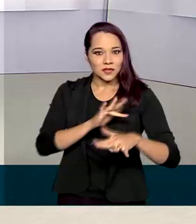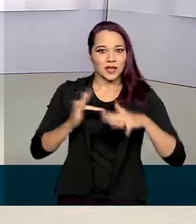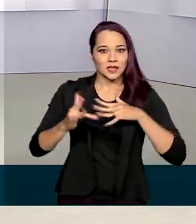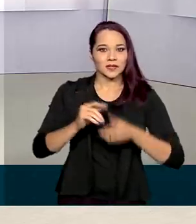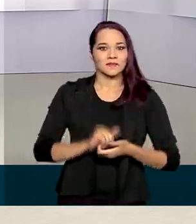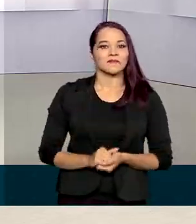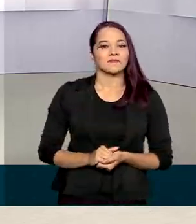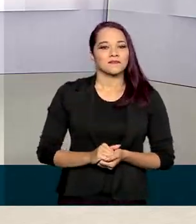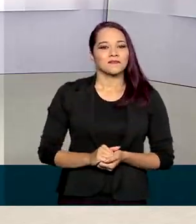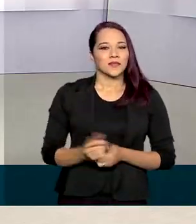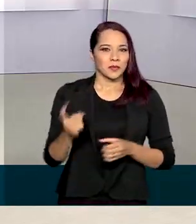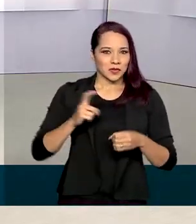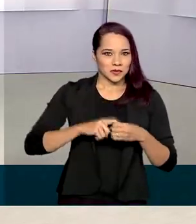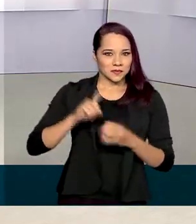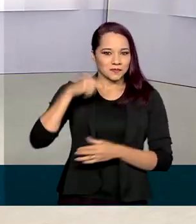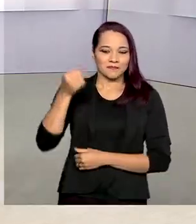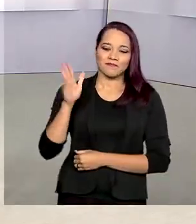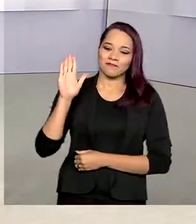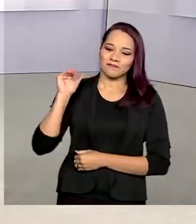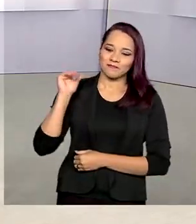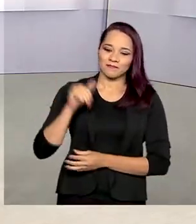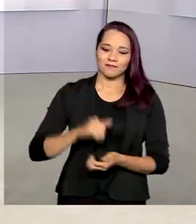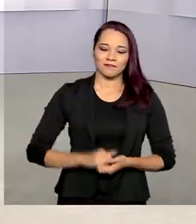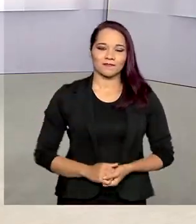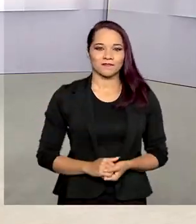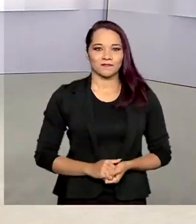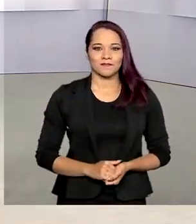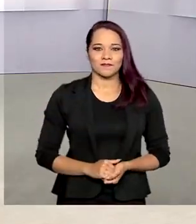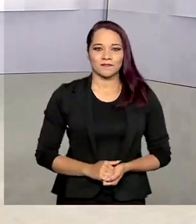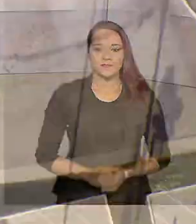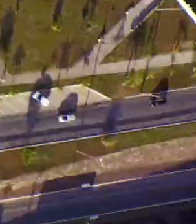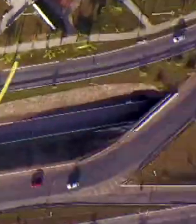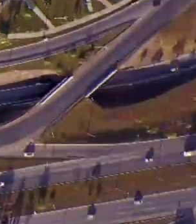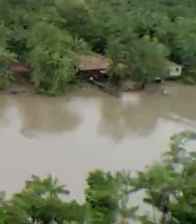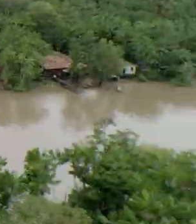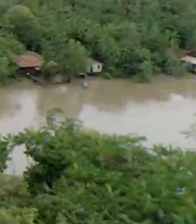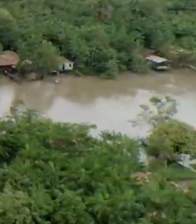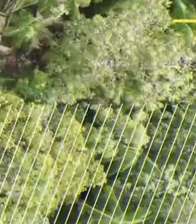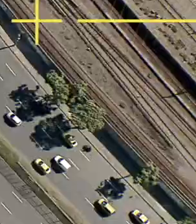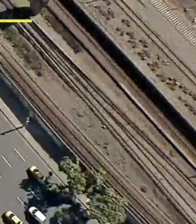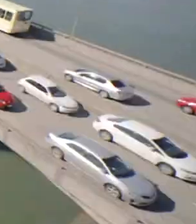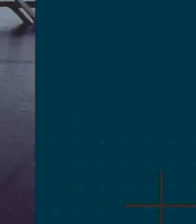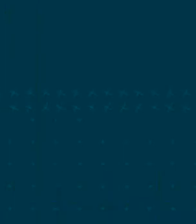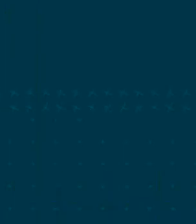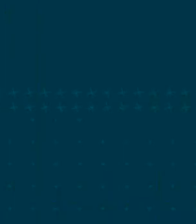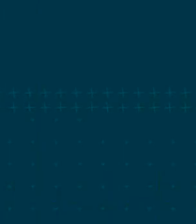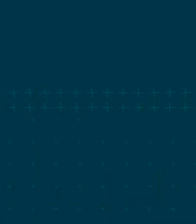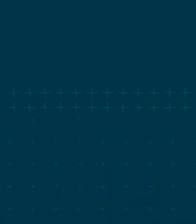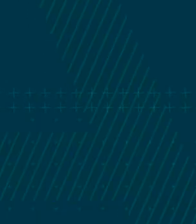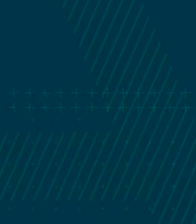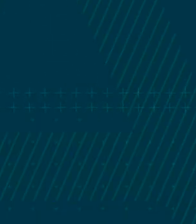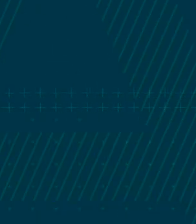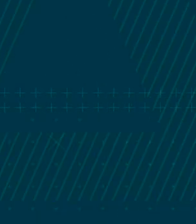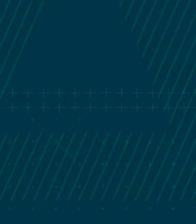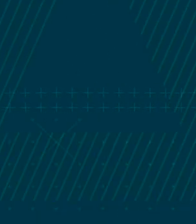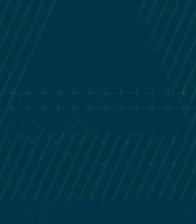redes sociais. Eu volto na próxima edição. Até lá! Tchau, tchau! tchau!